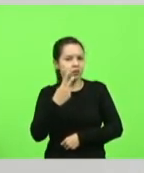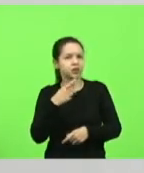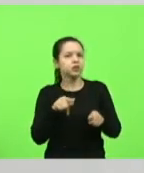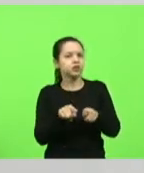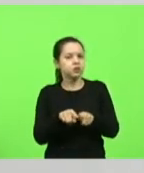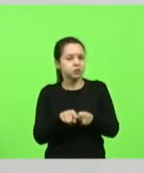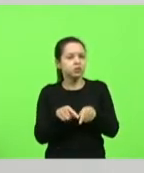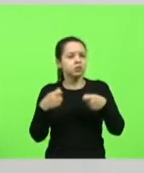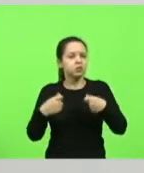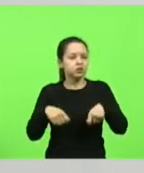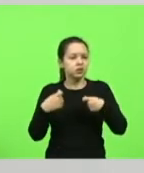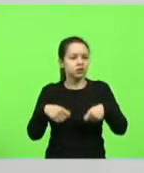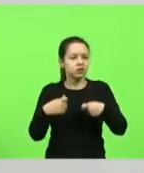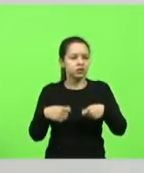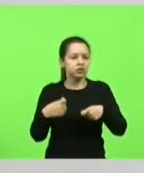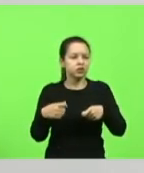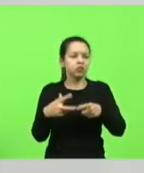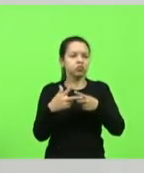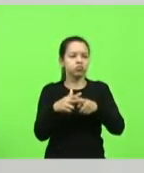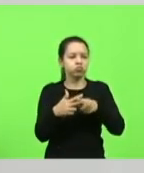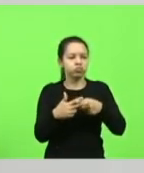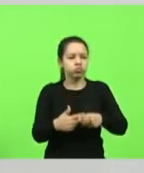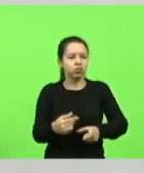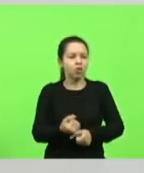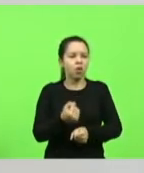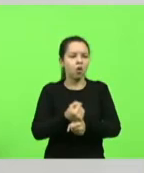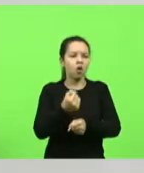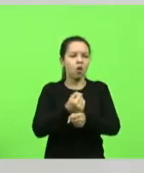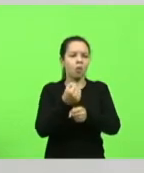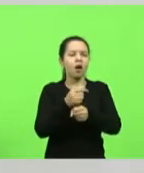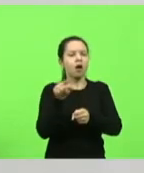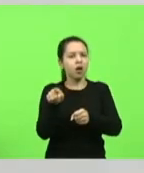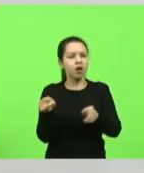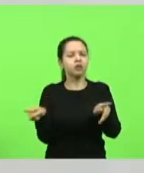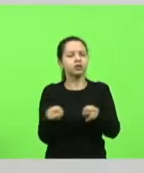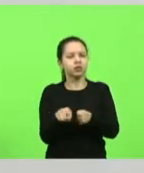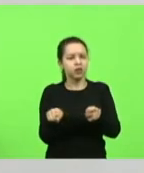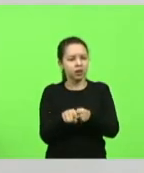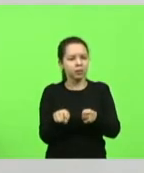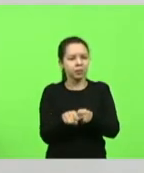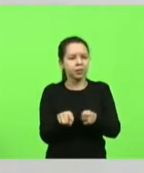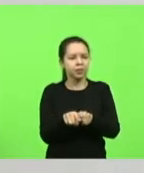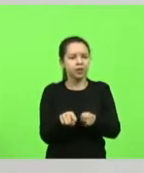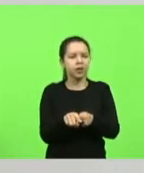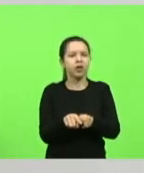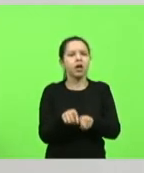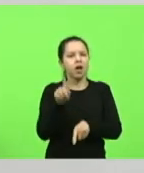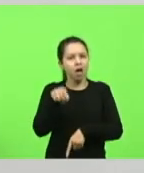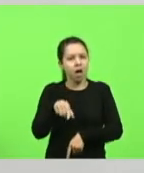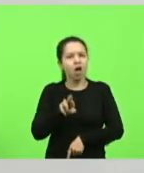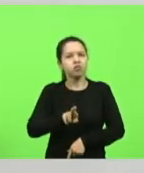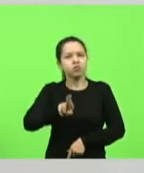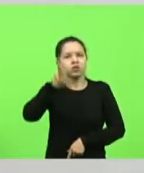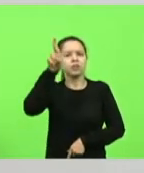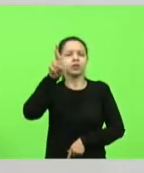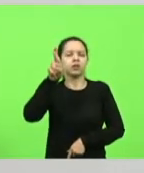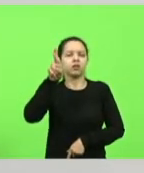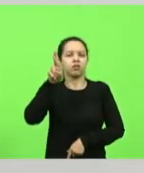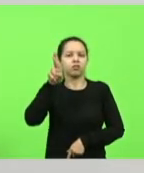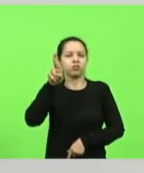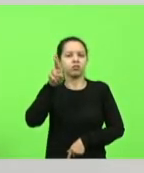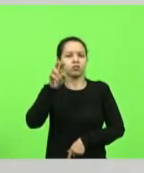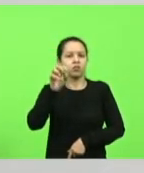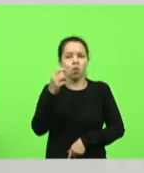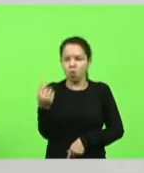executor de obras que ele também tem a incumbência quase que exclusiva